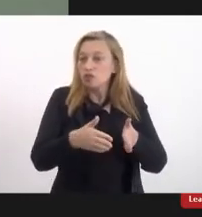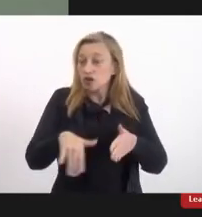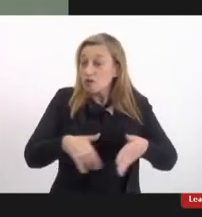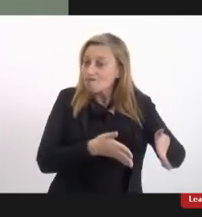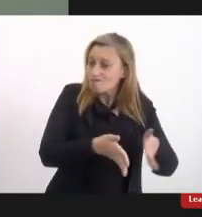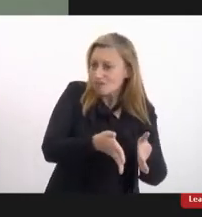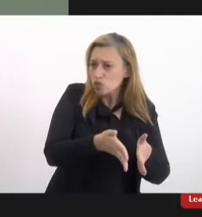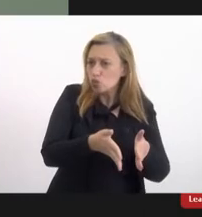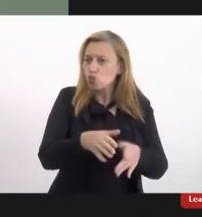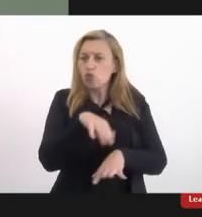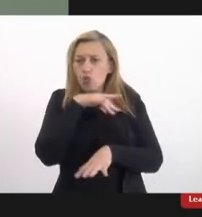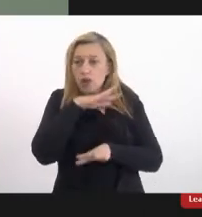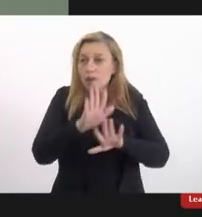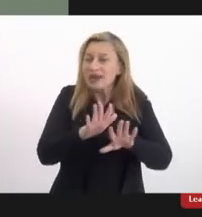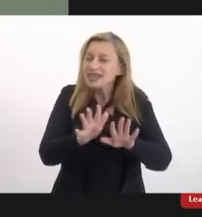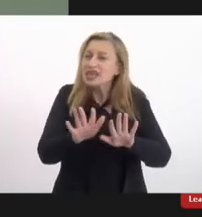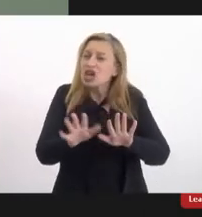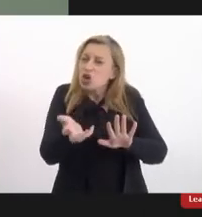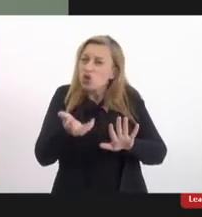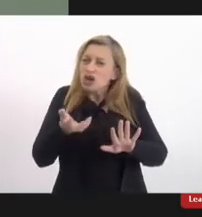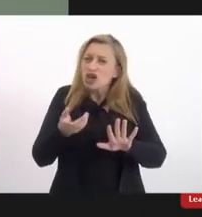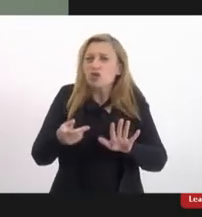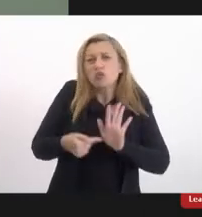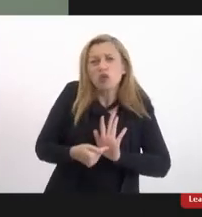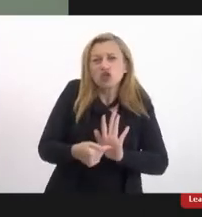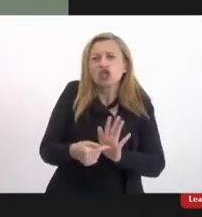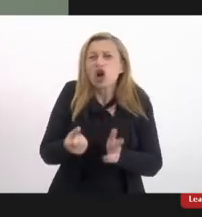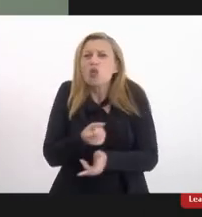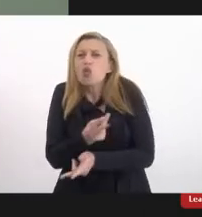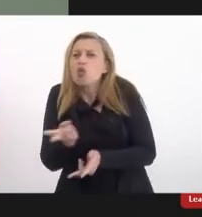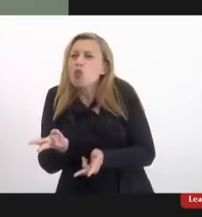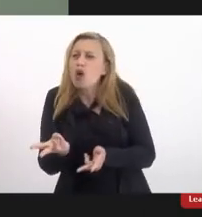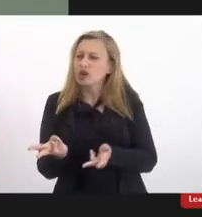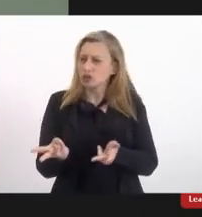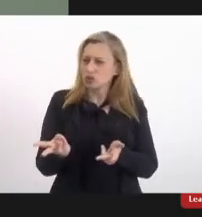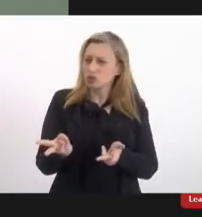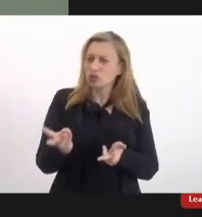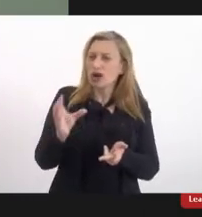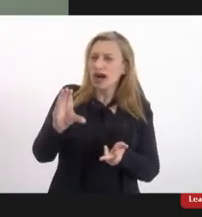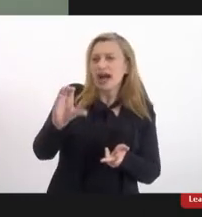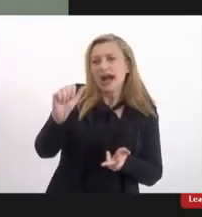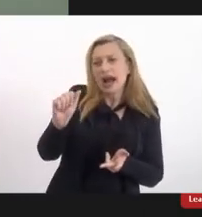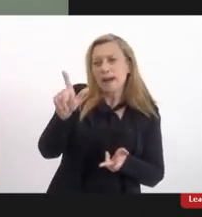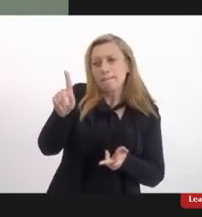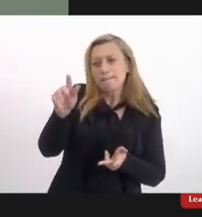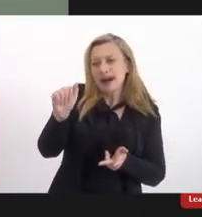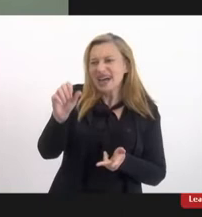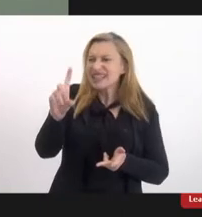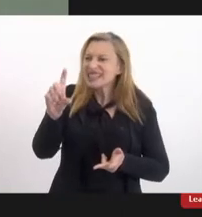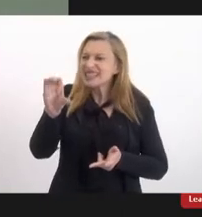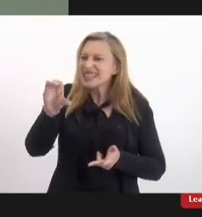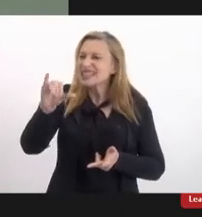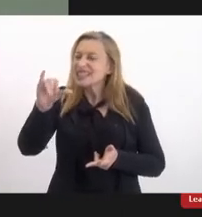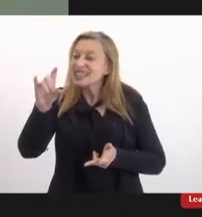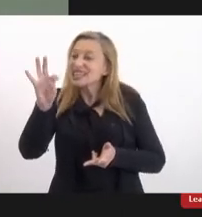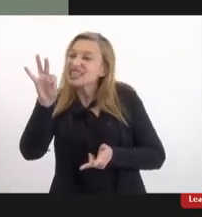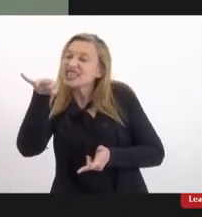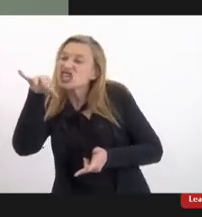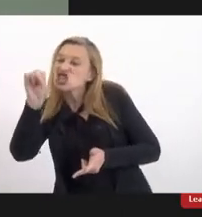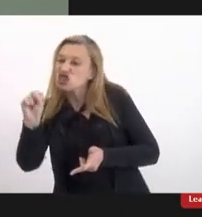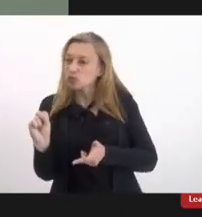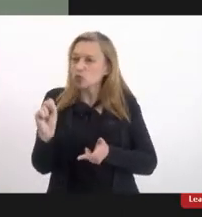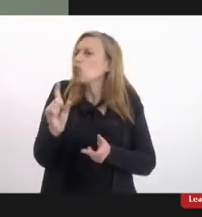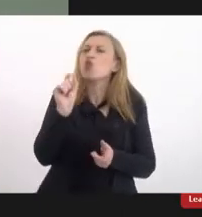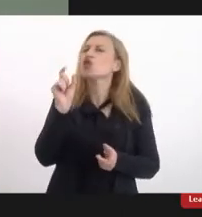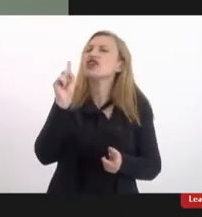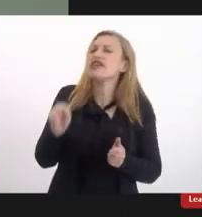eu quero mostrar o quanto o capacitismo e aqui eu já faço um preâmbulo rápido o que é o capacitismo para a gente poder